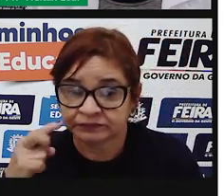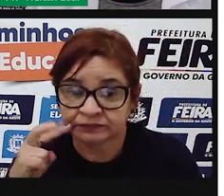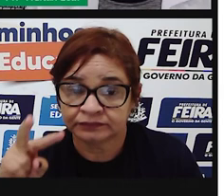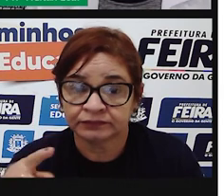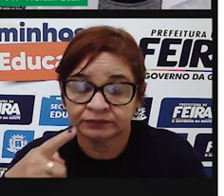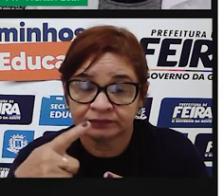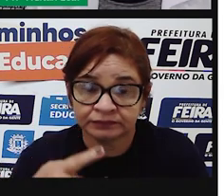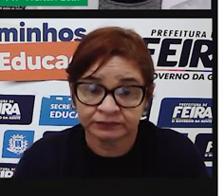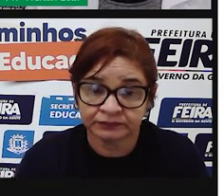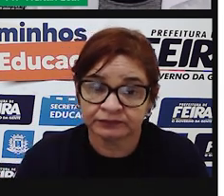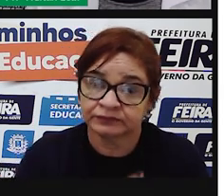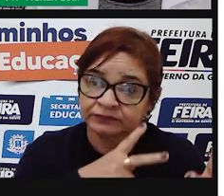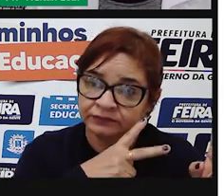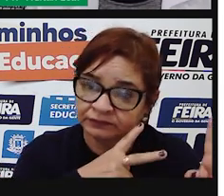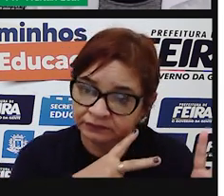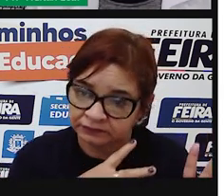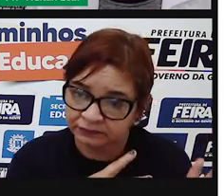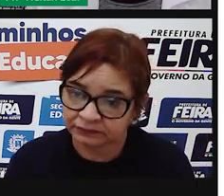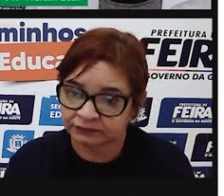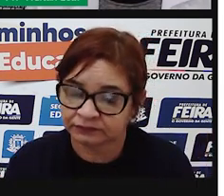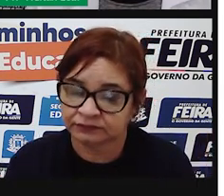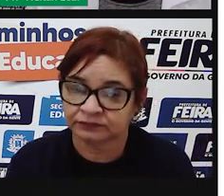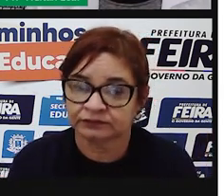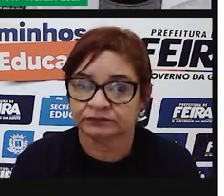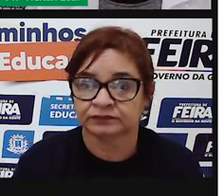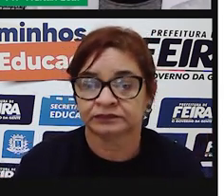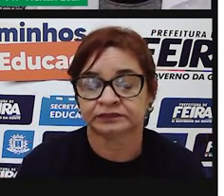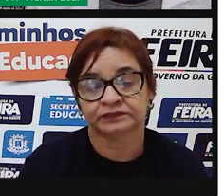de quem está falando, de quem está escrevendo.